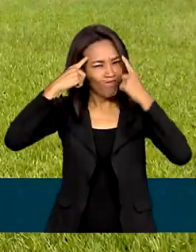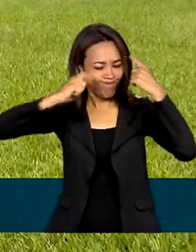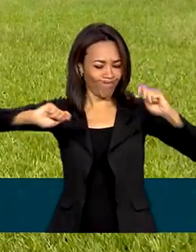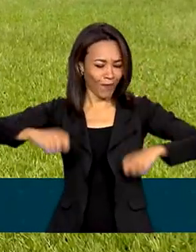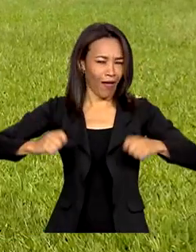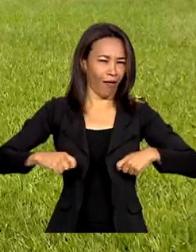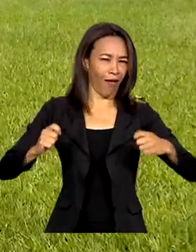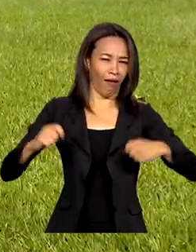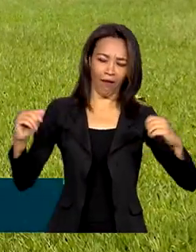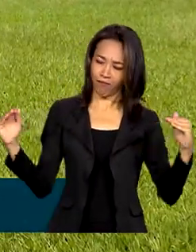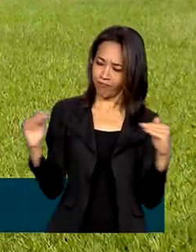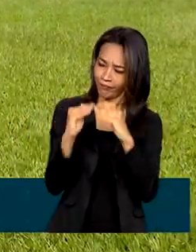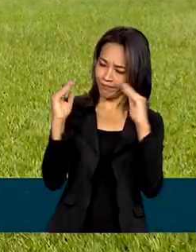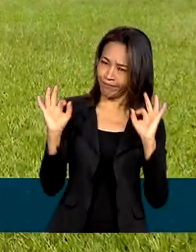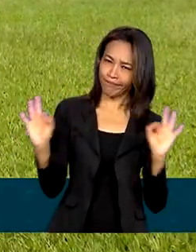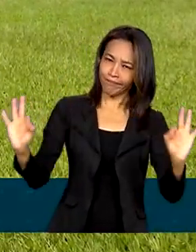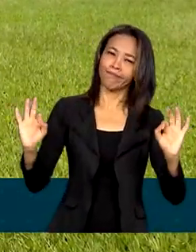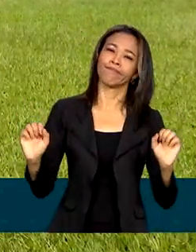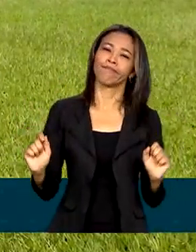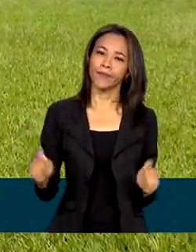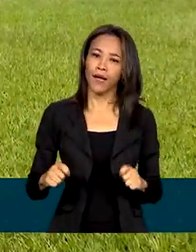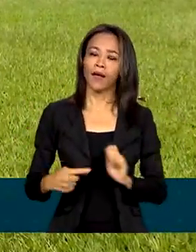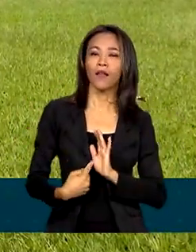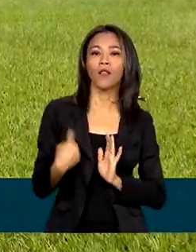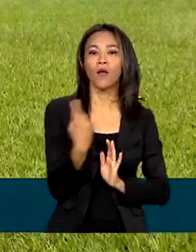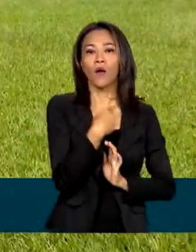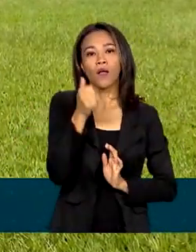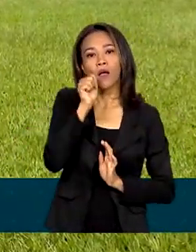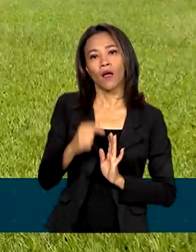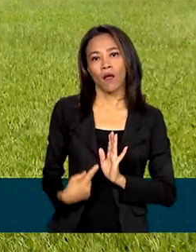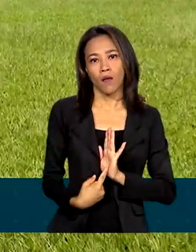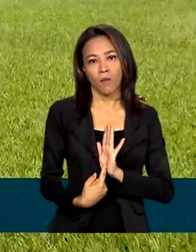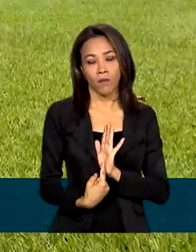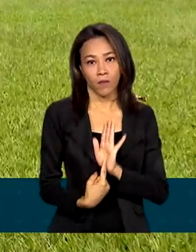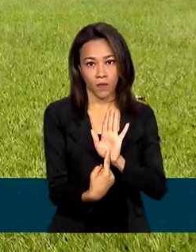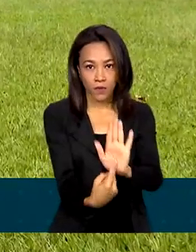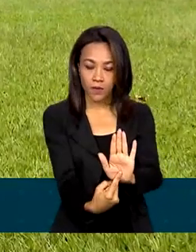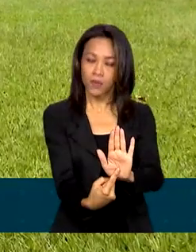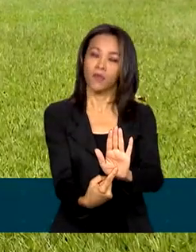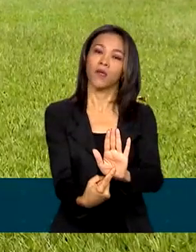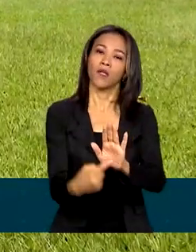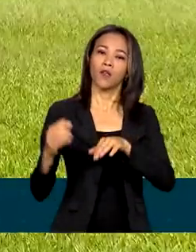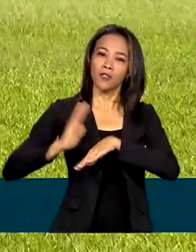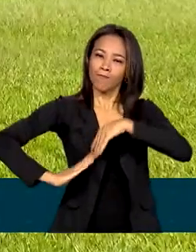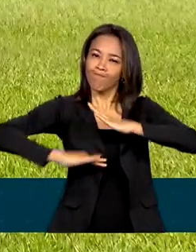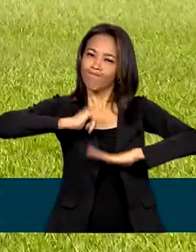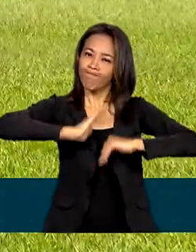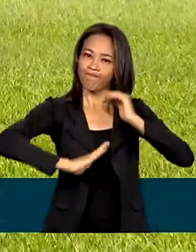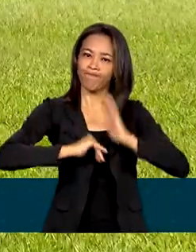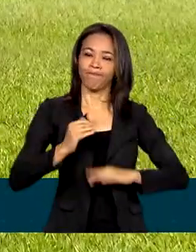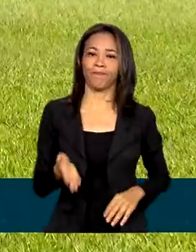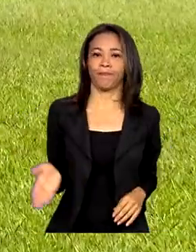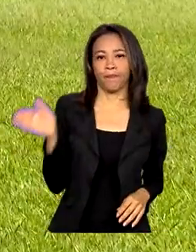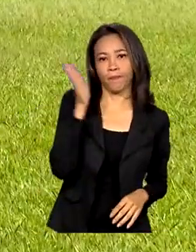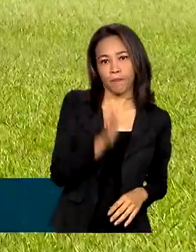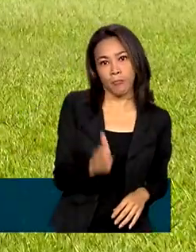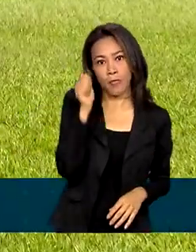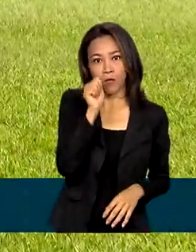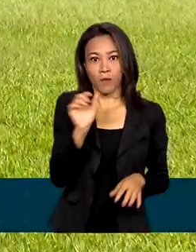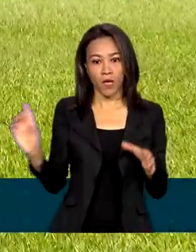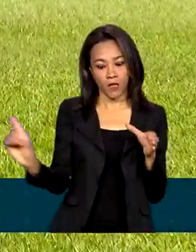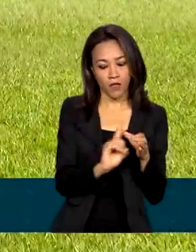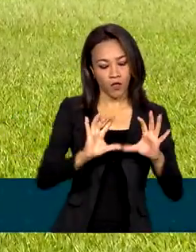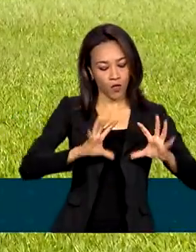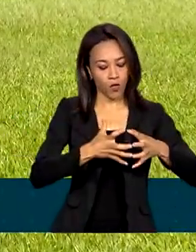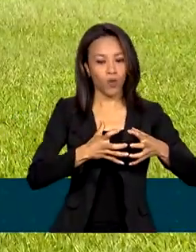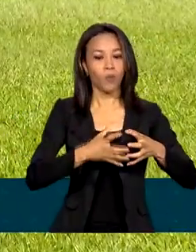mostrar cada vez mais as nossas habilidades. A questão das mulheres no Exército, pelo menos a minha